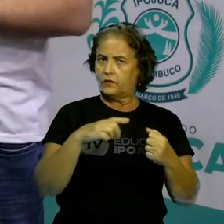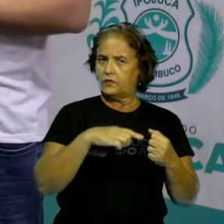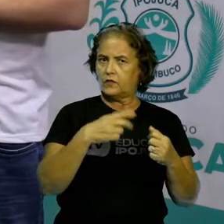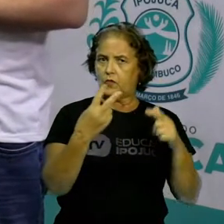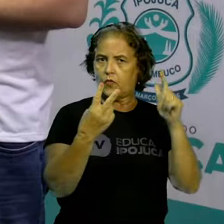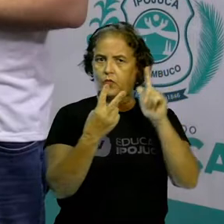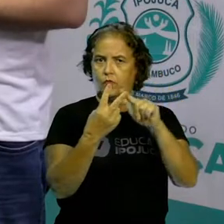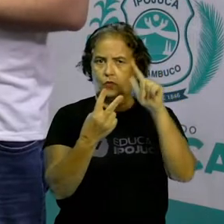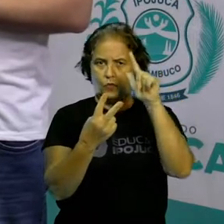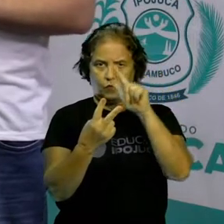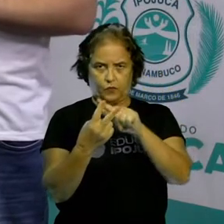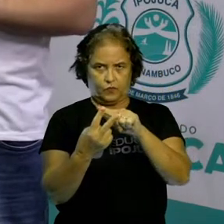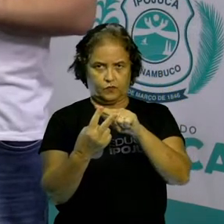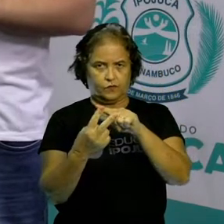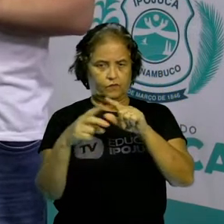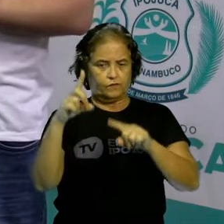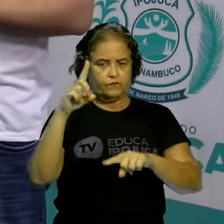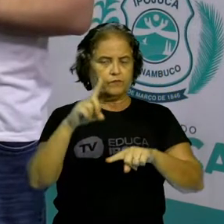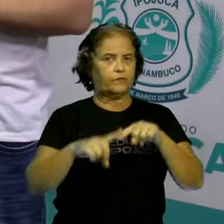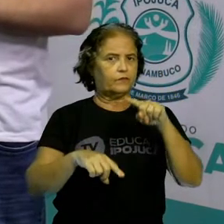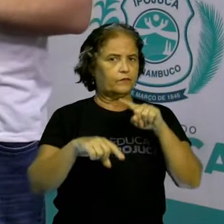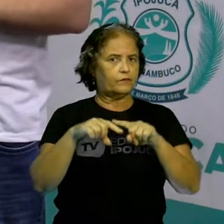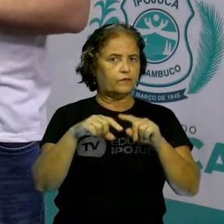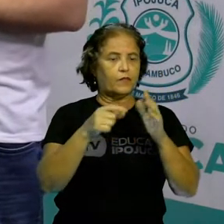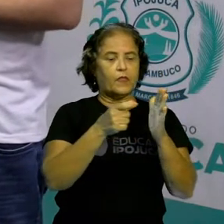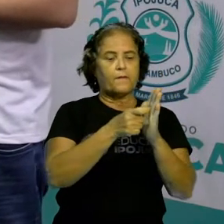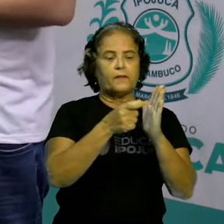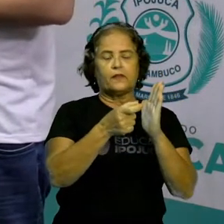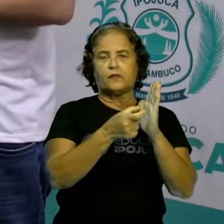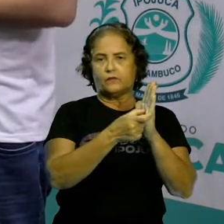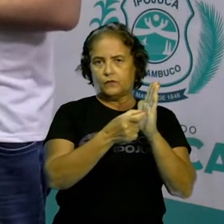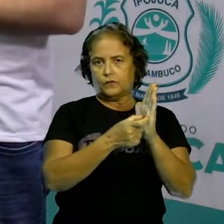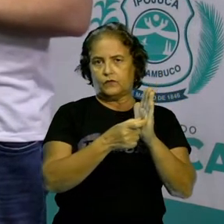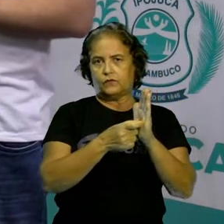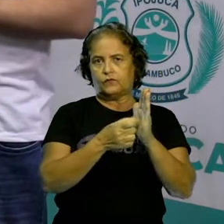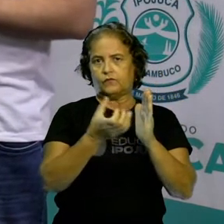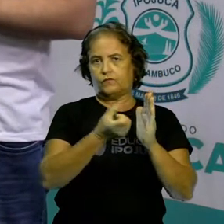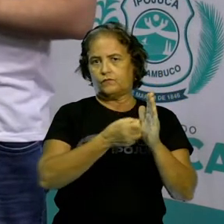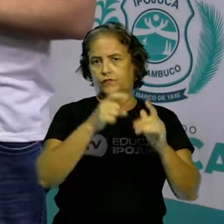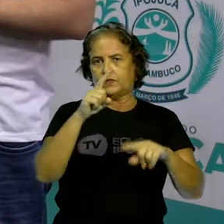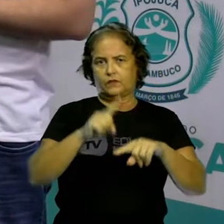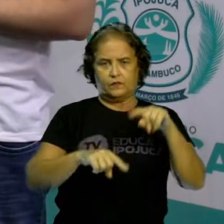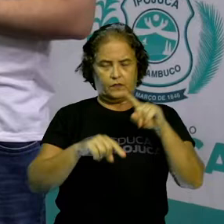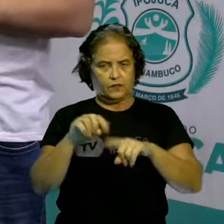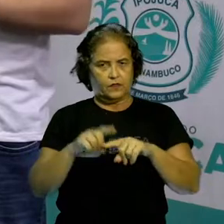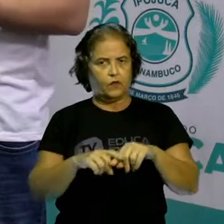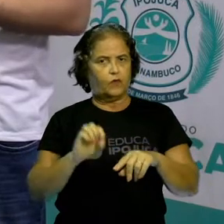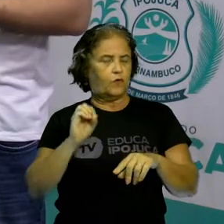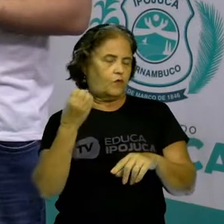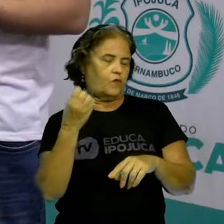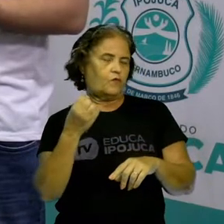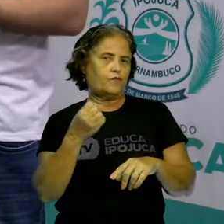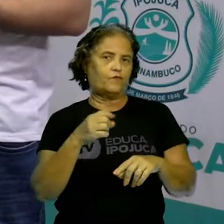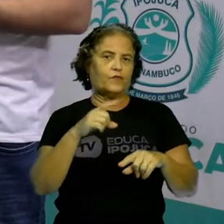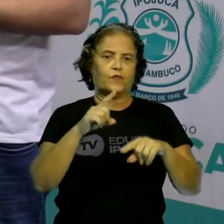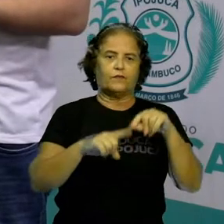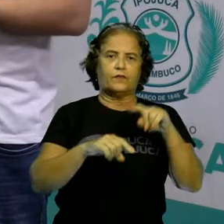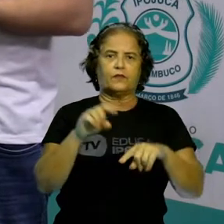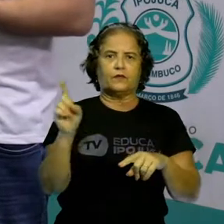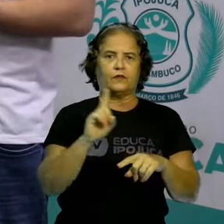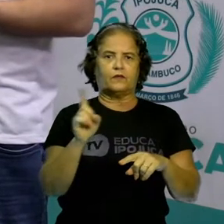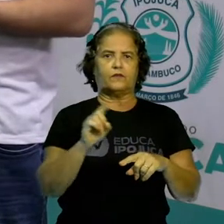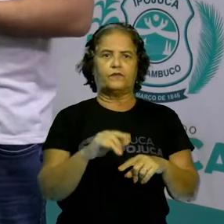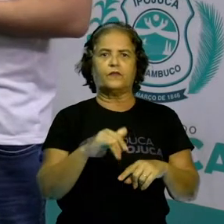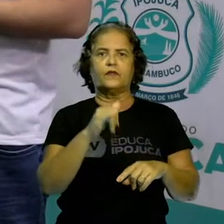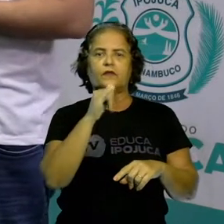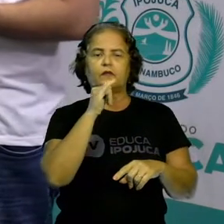material e pode ser um patrimônio imaterial. No caso do patrimônio material, um exemplo é o convento